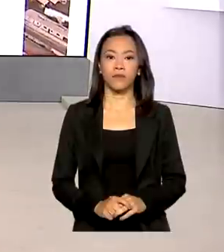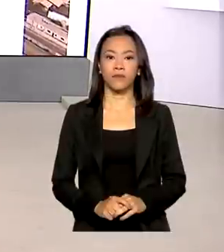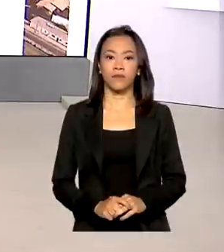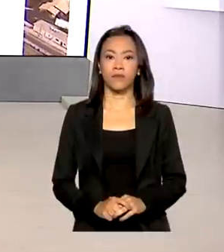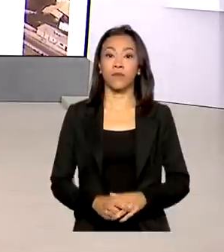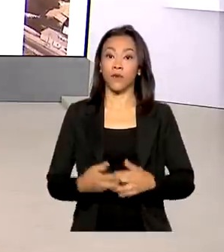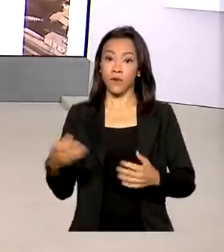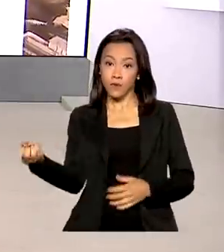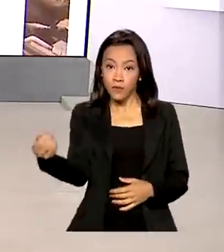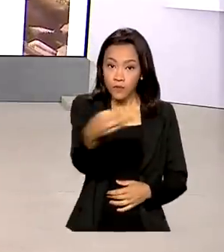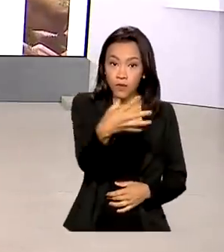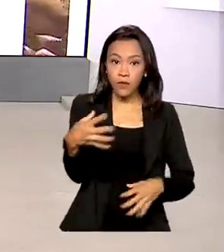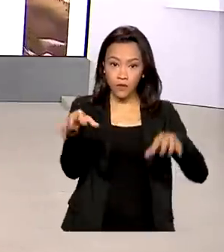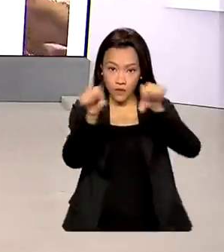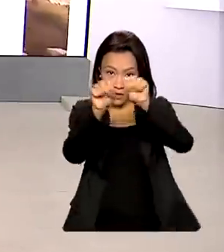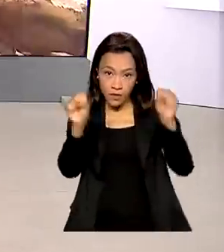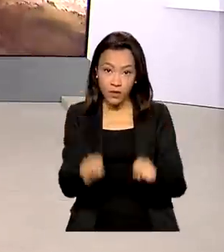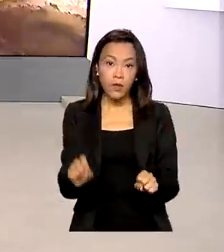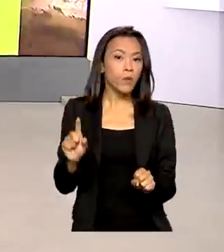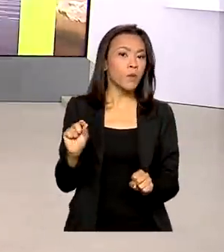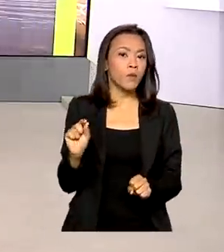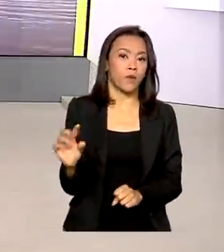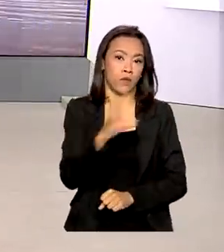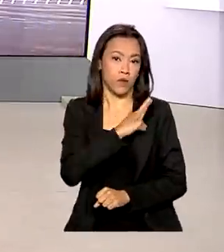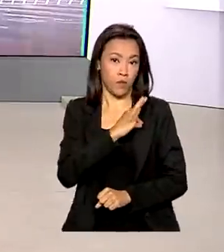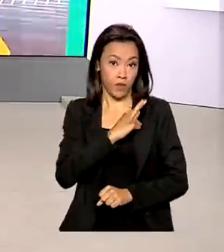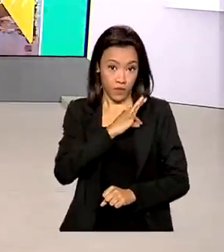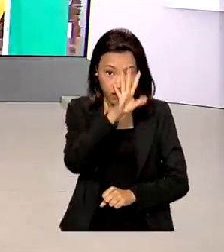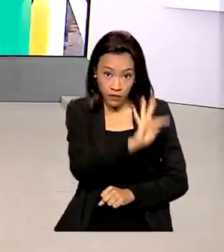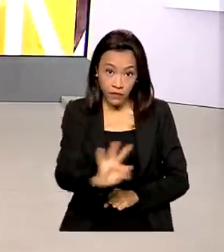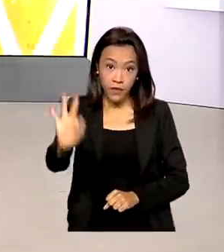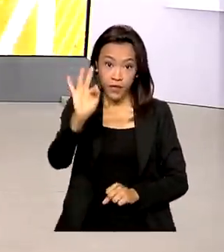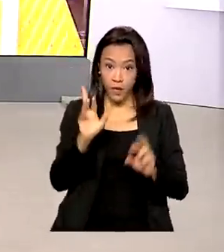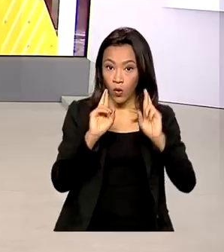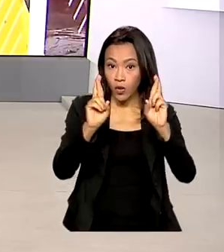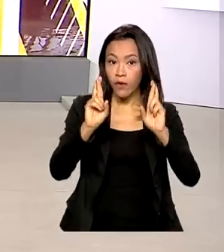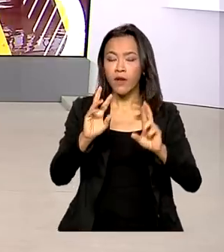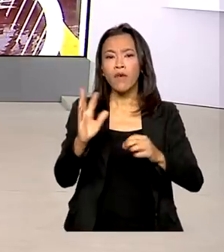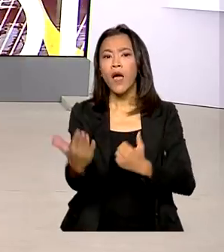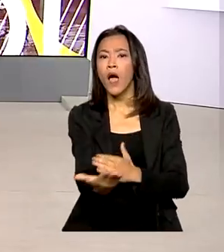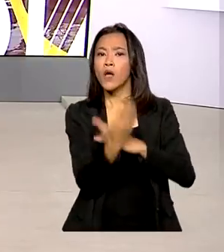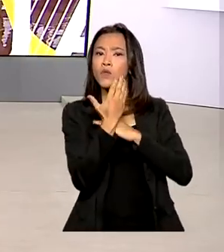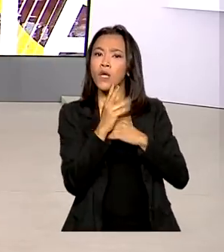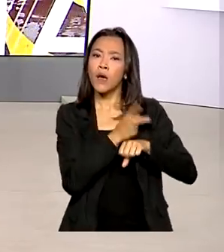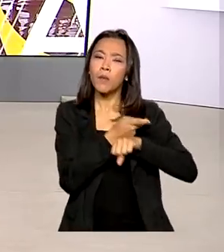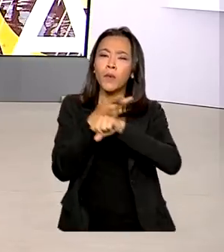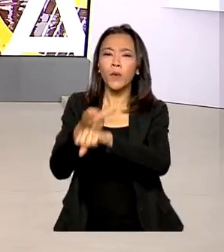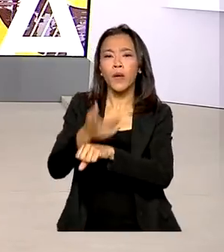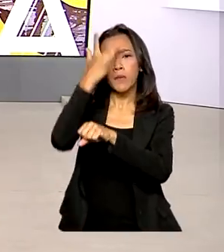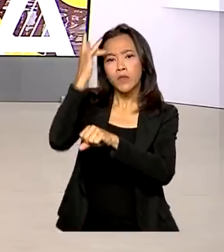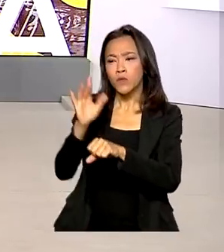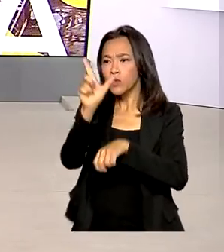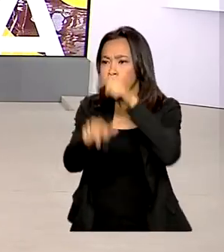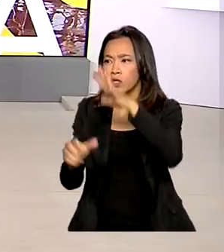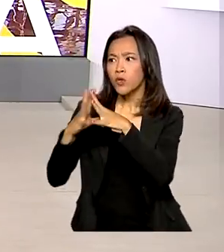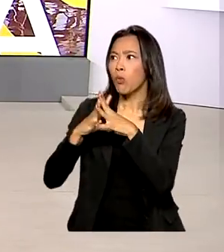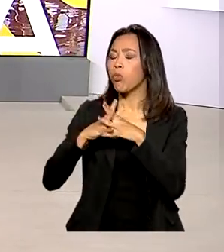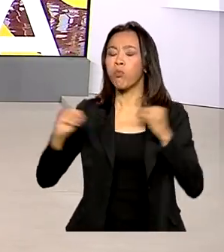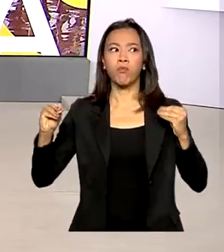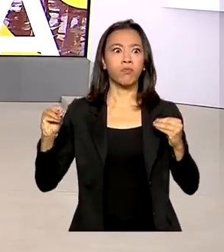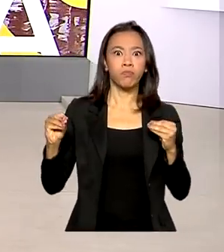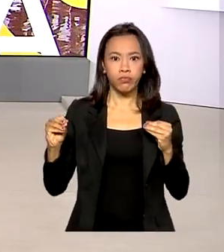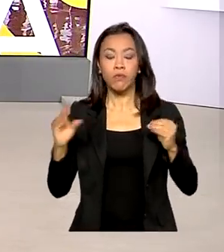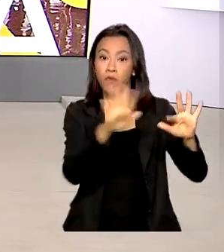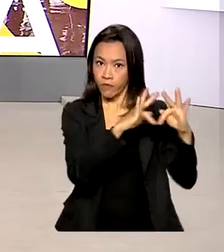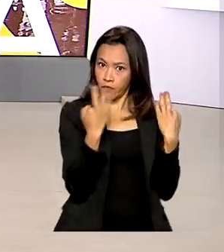O novo sistema da Polícia Rodoviária Federal vai ajudar na busca de desaparecidos. Parentes e amigos podem